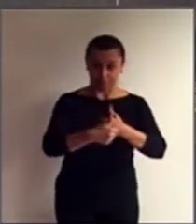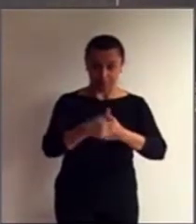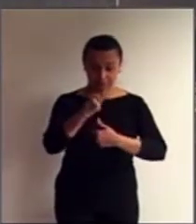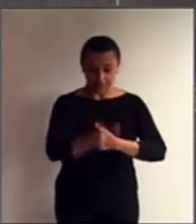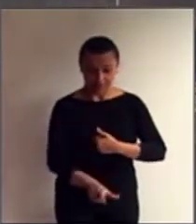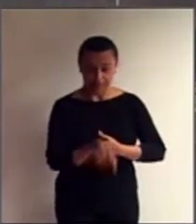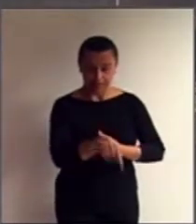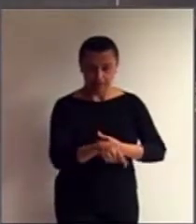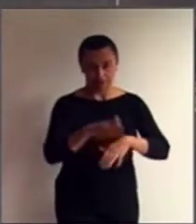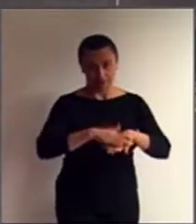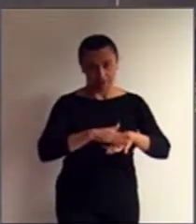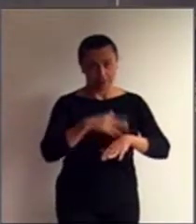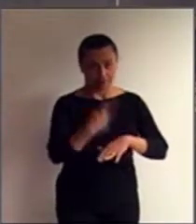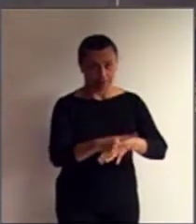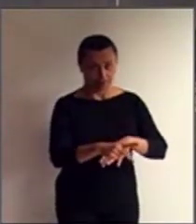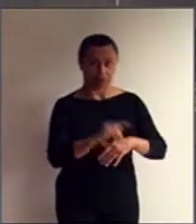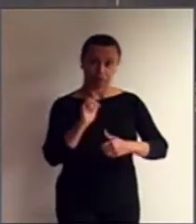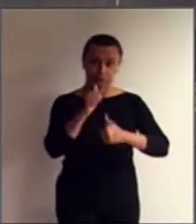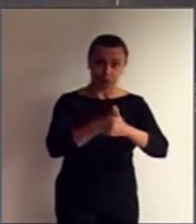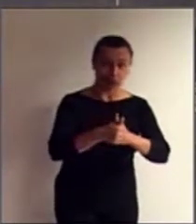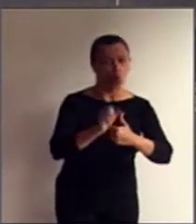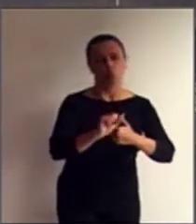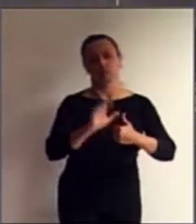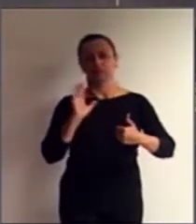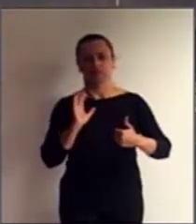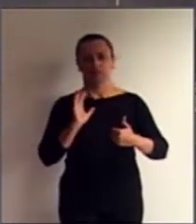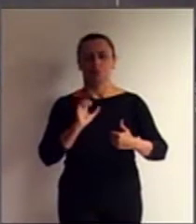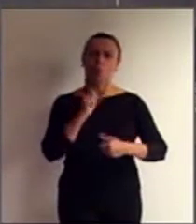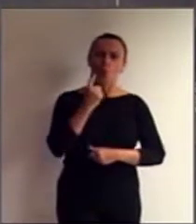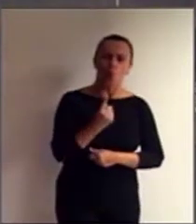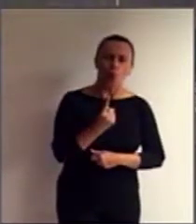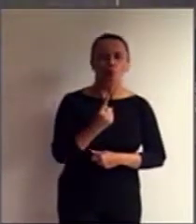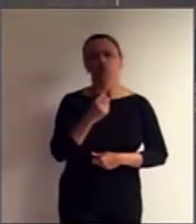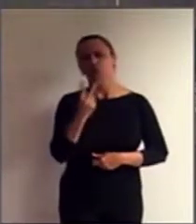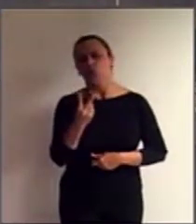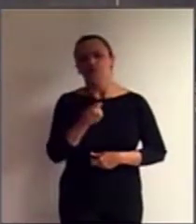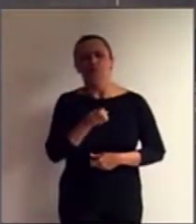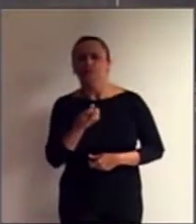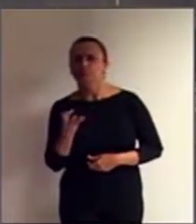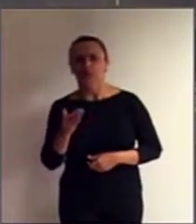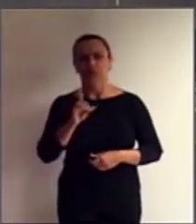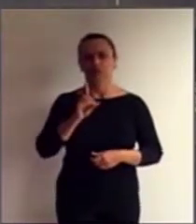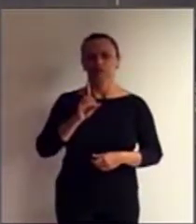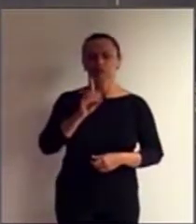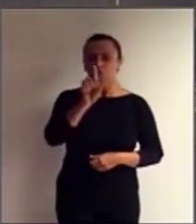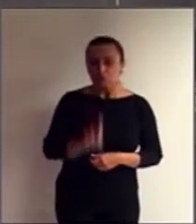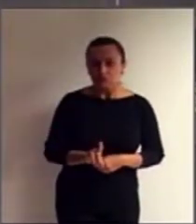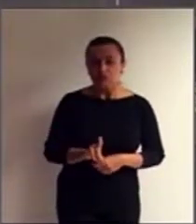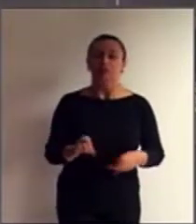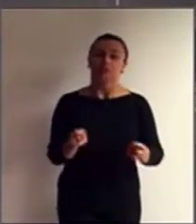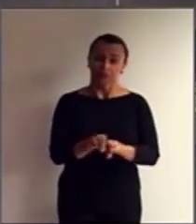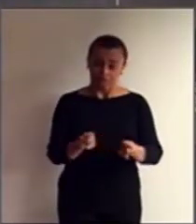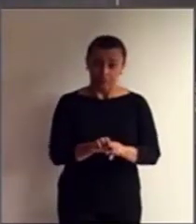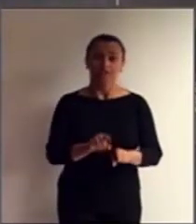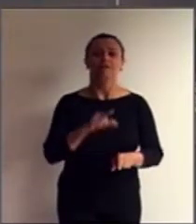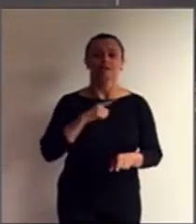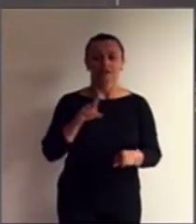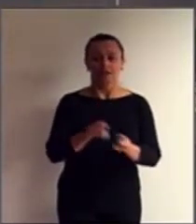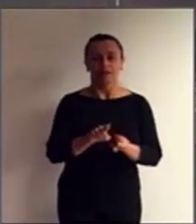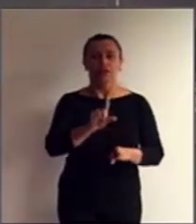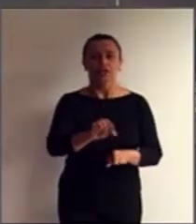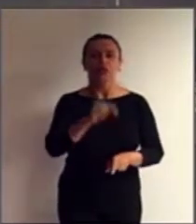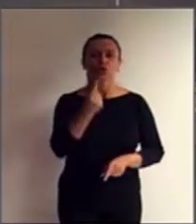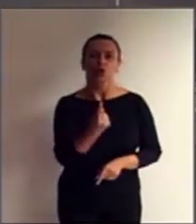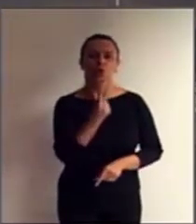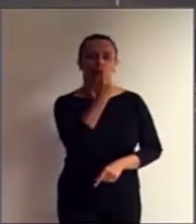pessoa, de um ou de alguns de seus direitos, e, ao mesmo tempo, também será nomeado um